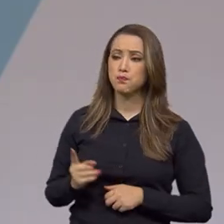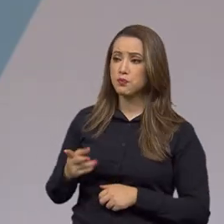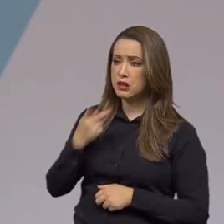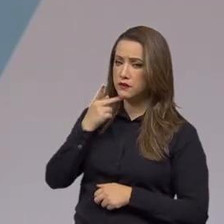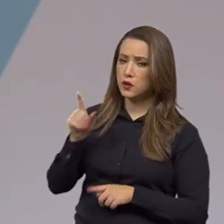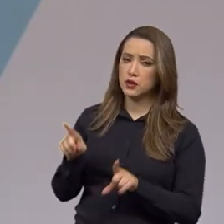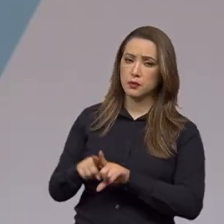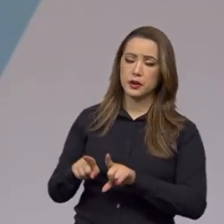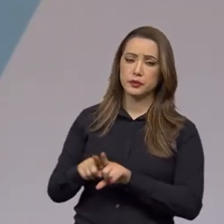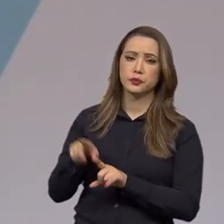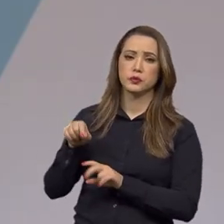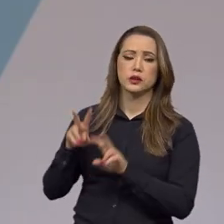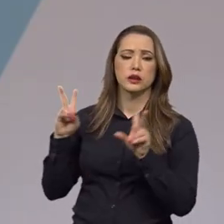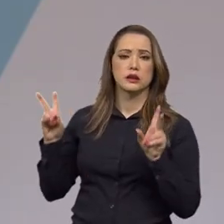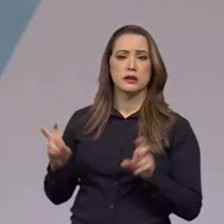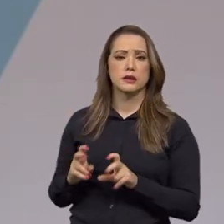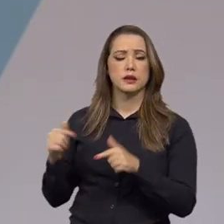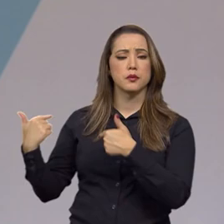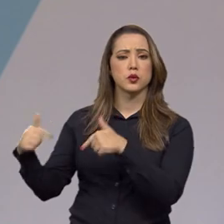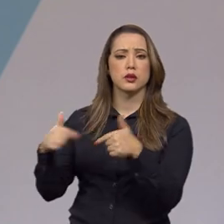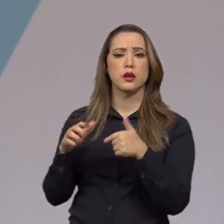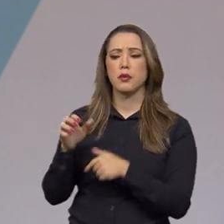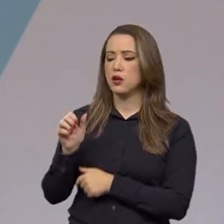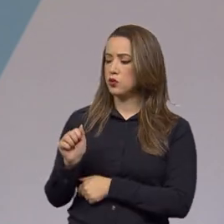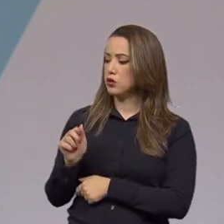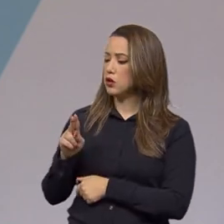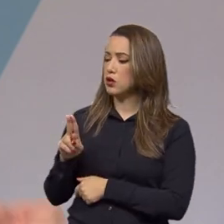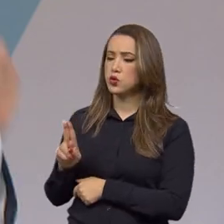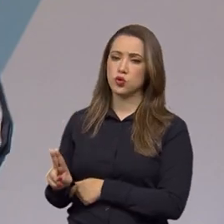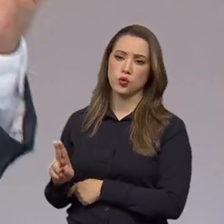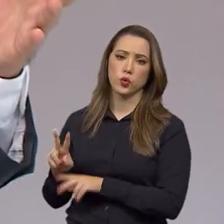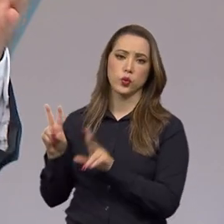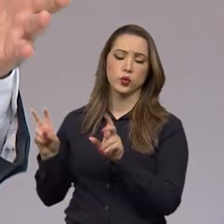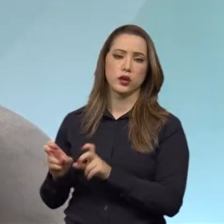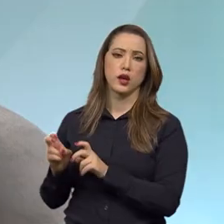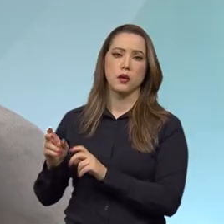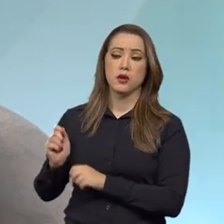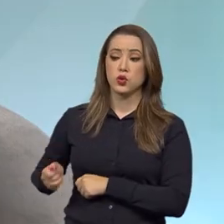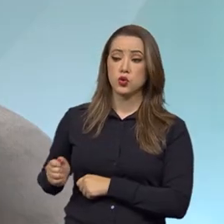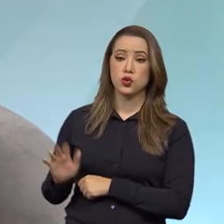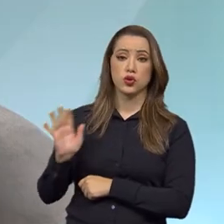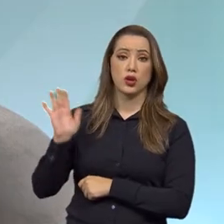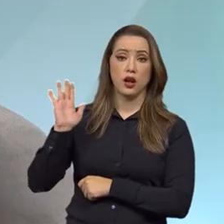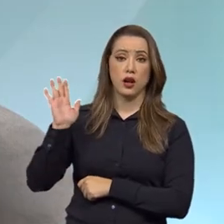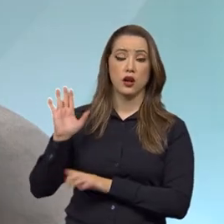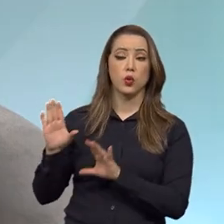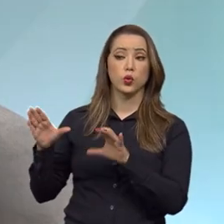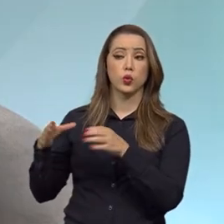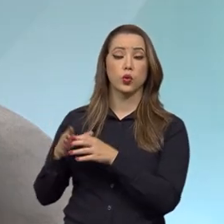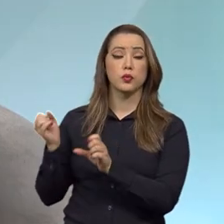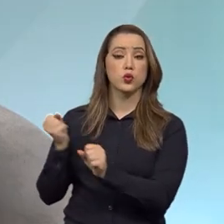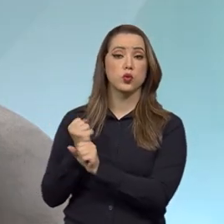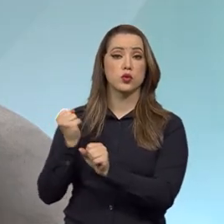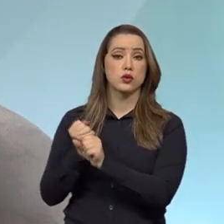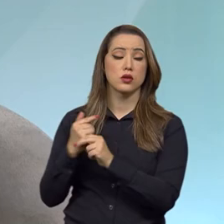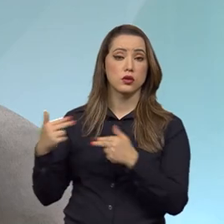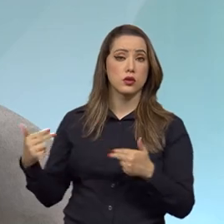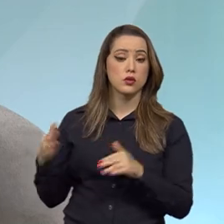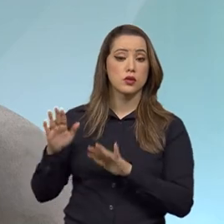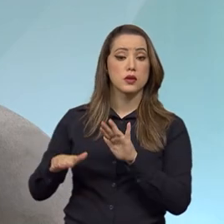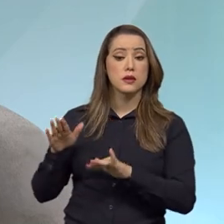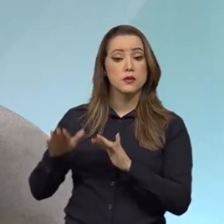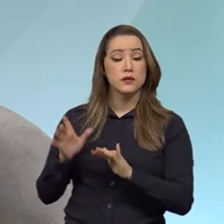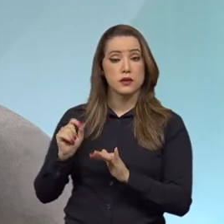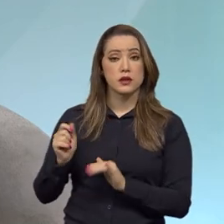também agora há pouco essa questão da atuação da AGU em relação a esses leilões de ativos na área de infraestrutura. Muitas